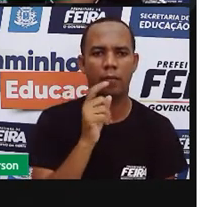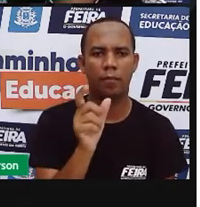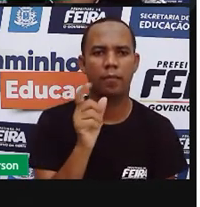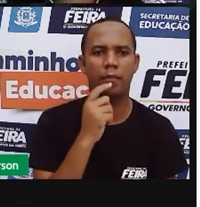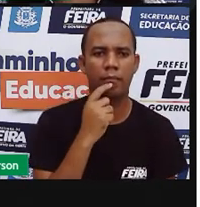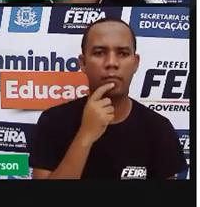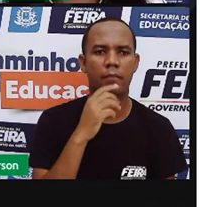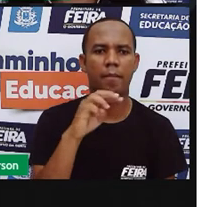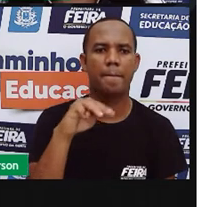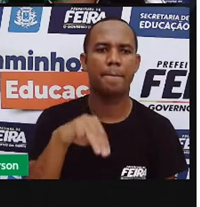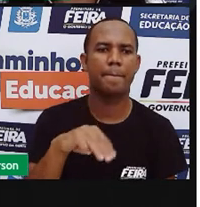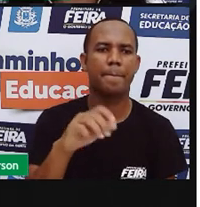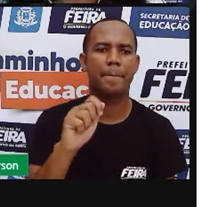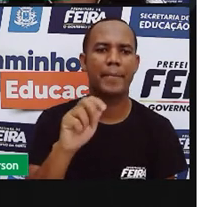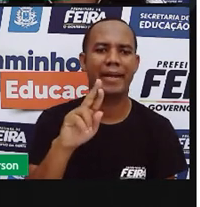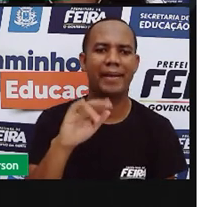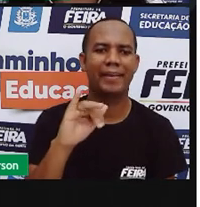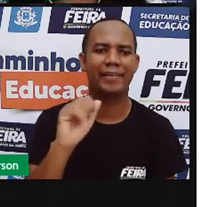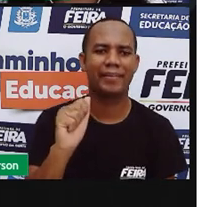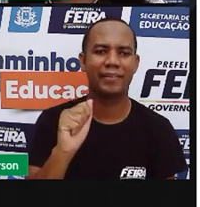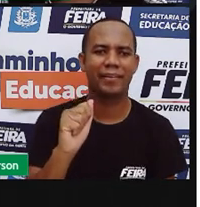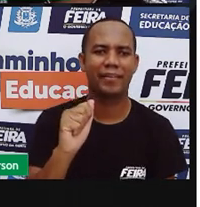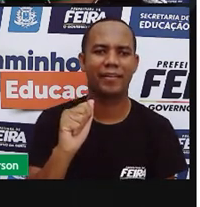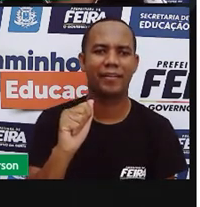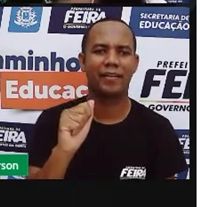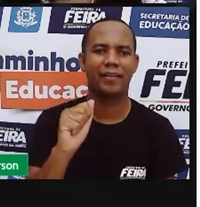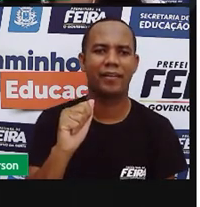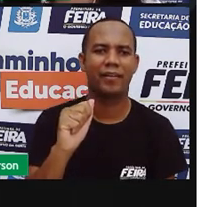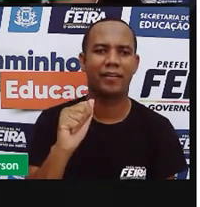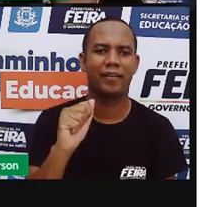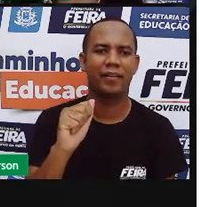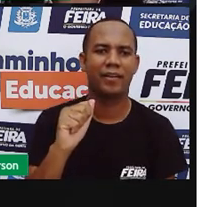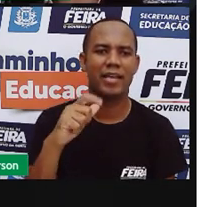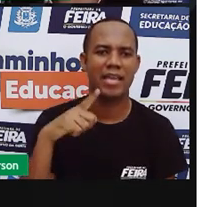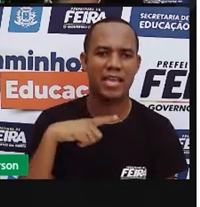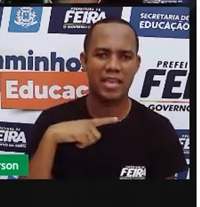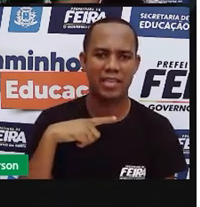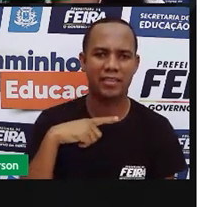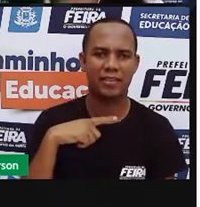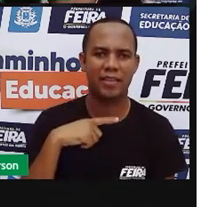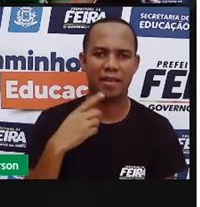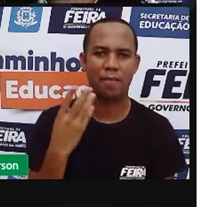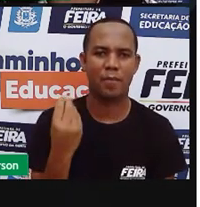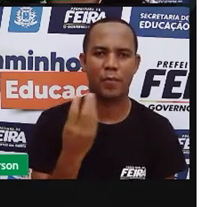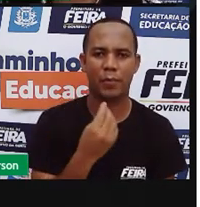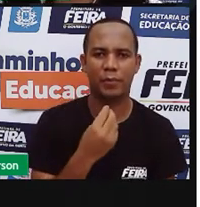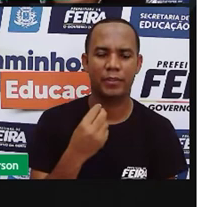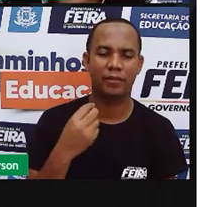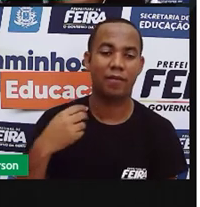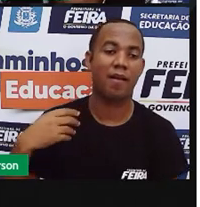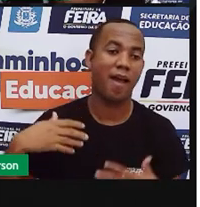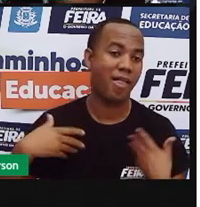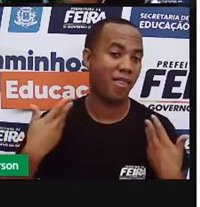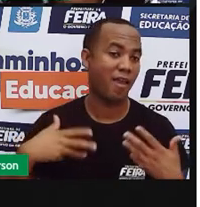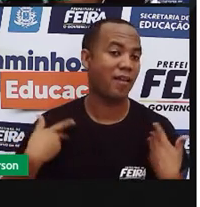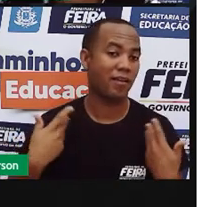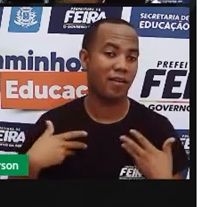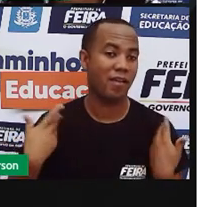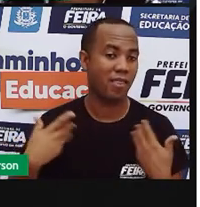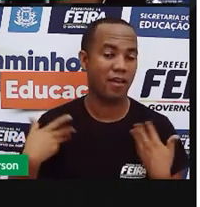trocar por uma palavra que tenha o mesmo significado. Maria está muito alegre.